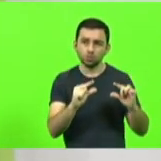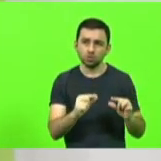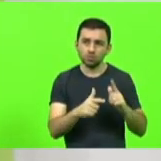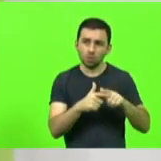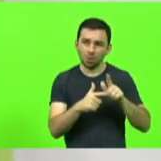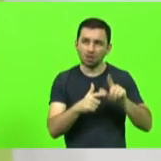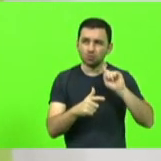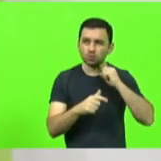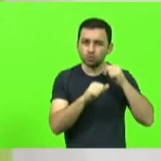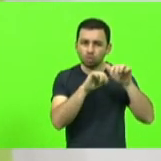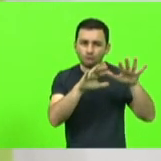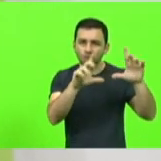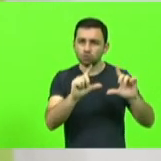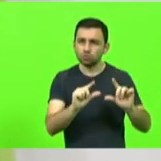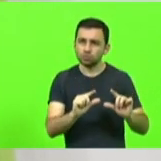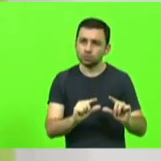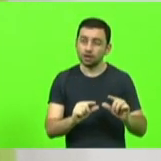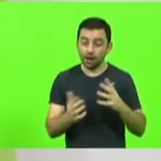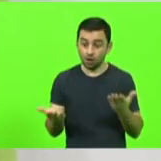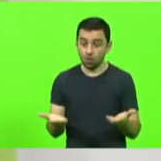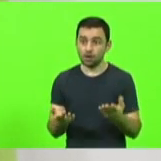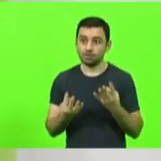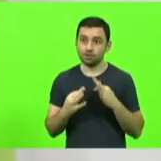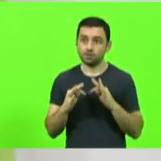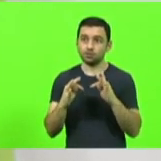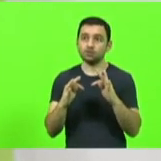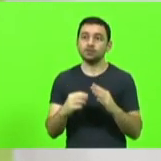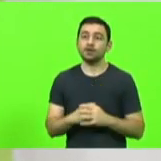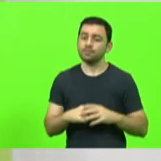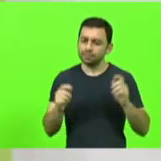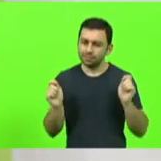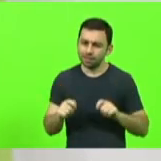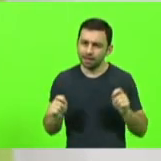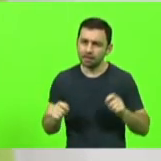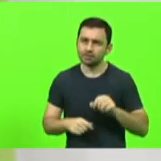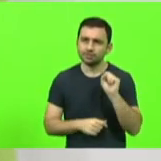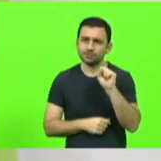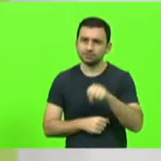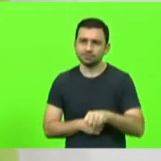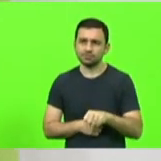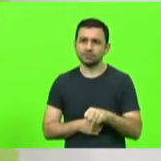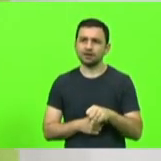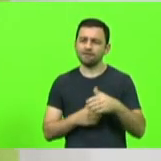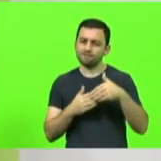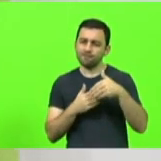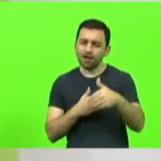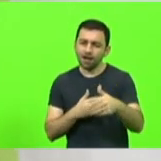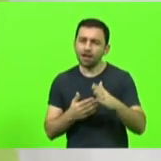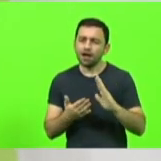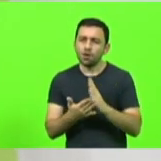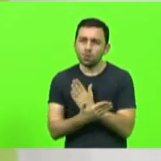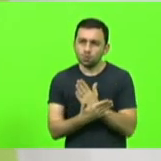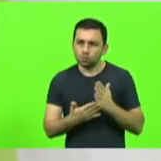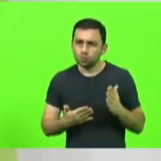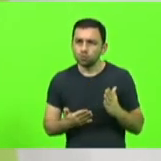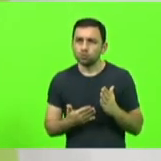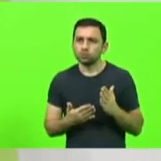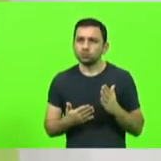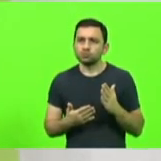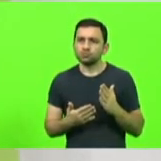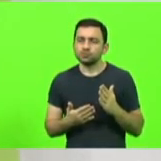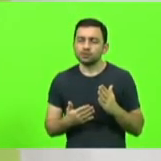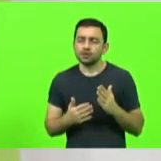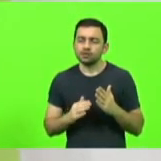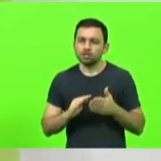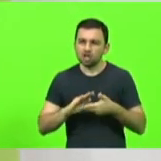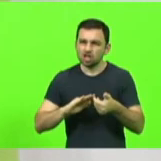aparato tecnológico que nós temos eu creio que é possível daqui a pouco nós temos maneiras de evitar que a extração do